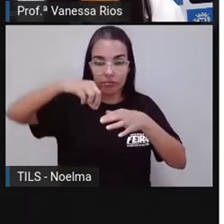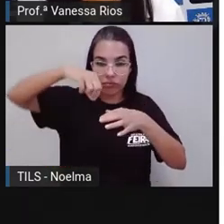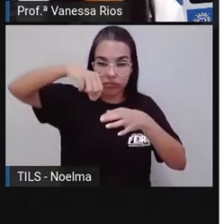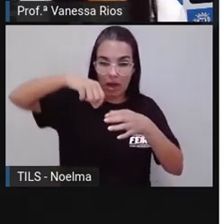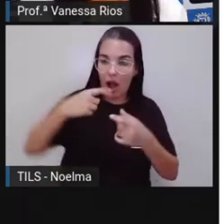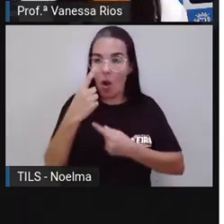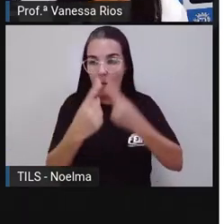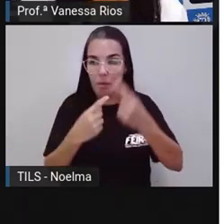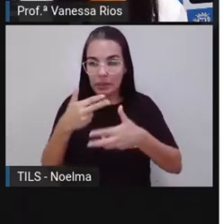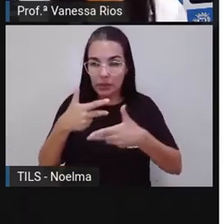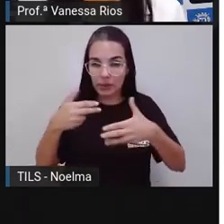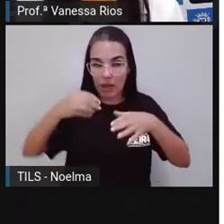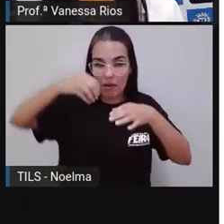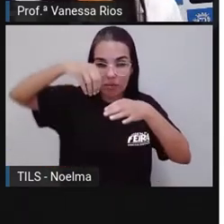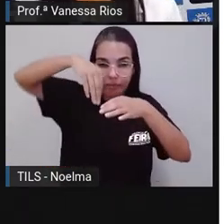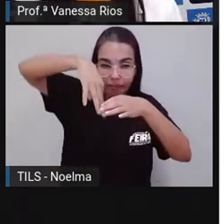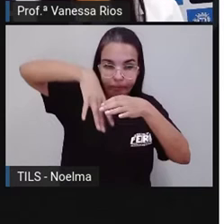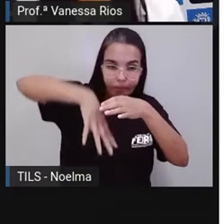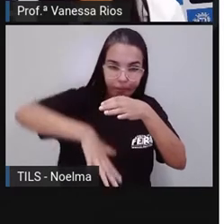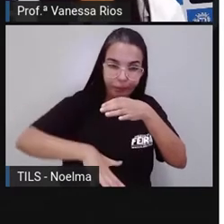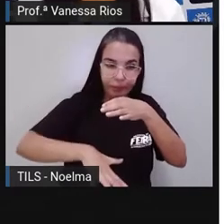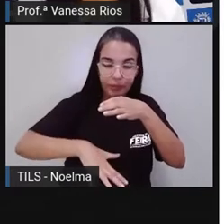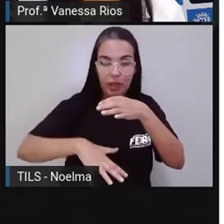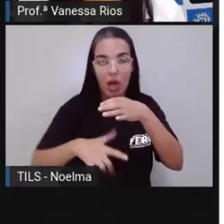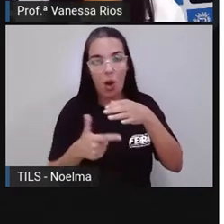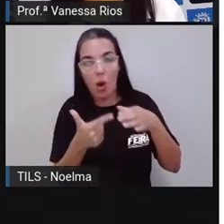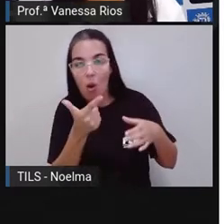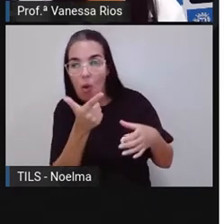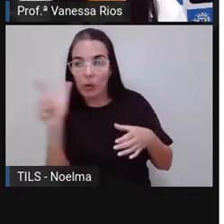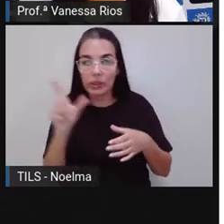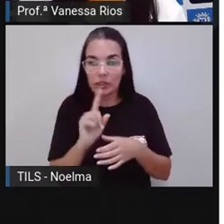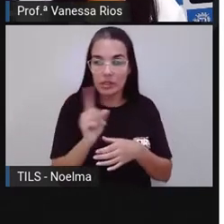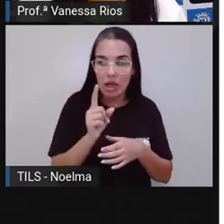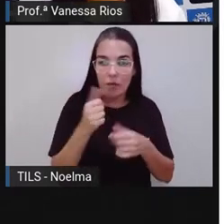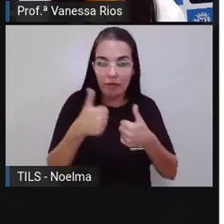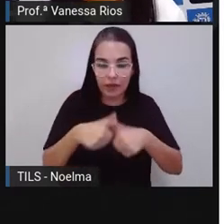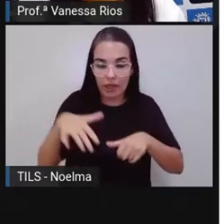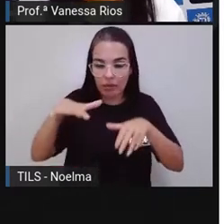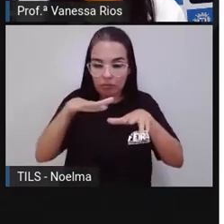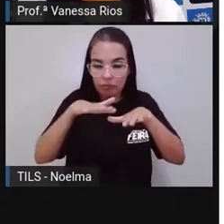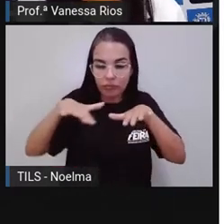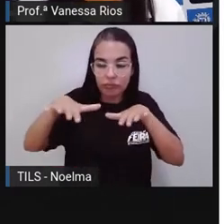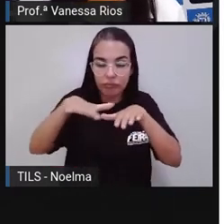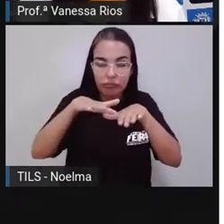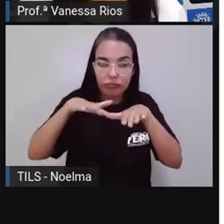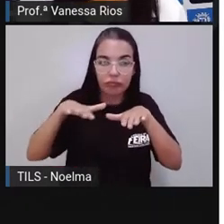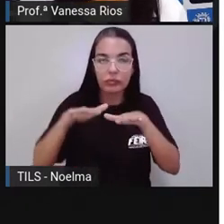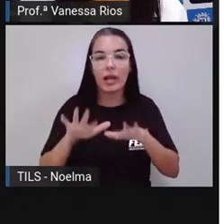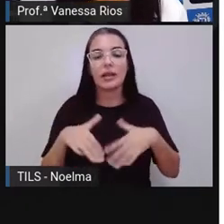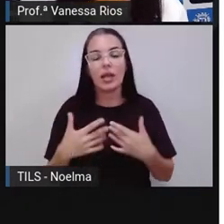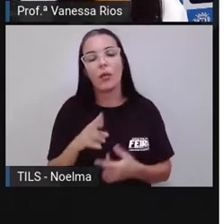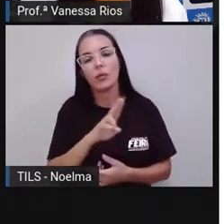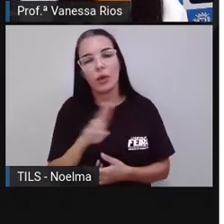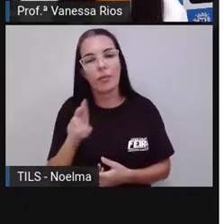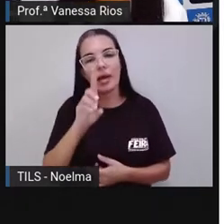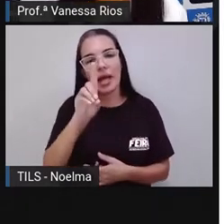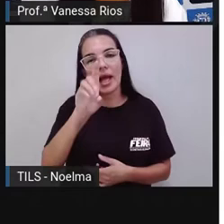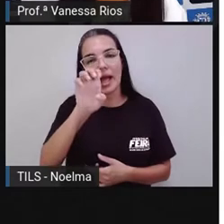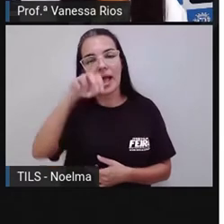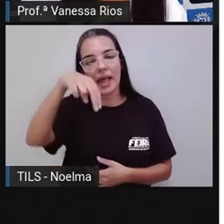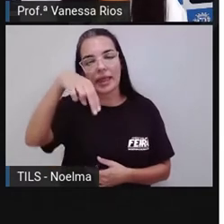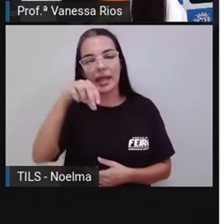materiais afundem ou não afundem é chamado de densidade. Então a diferença na